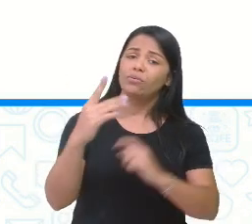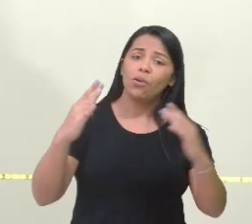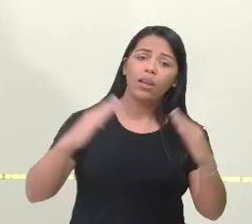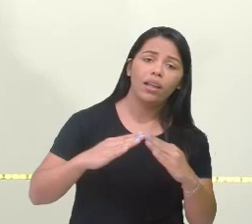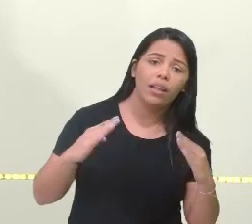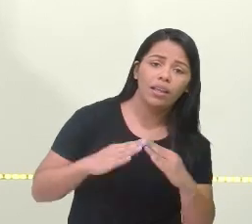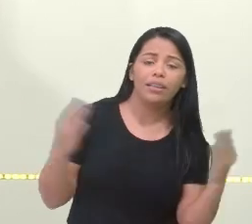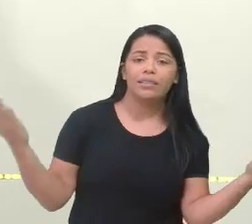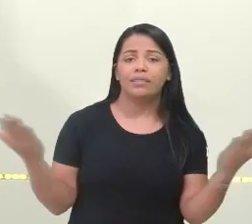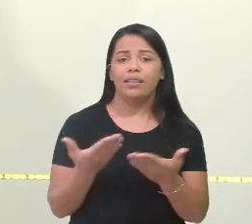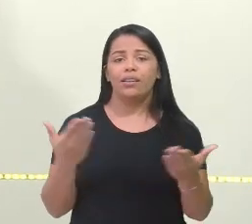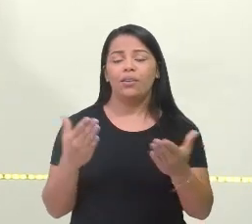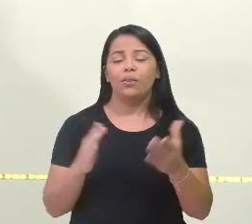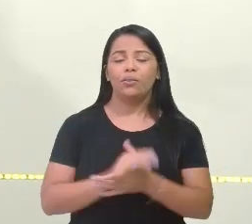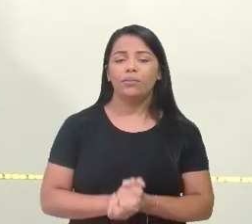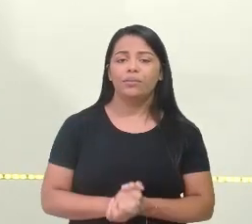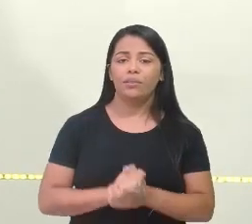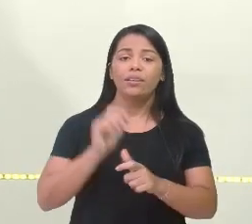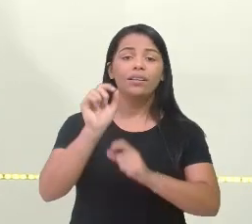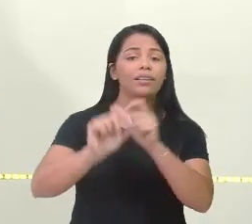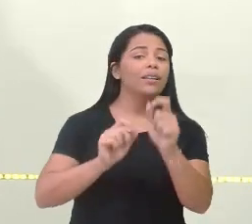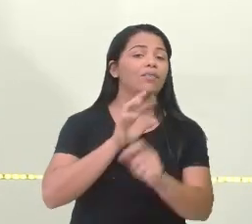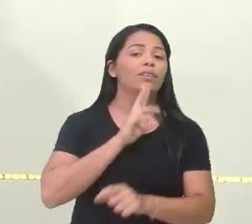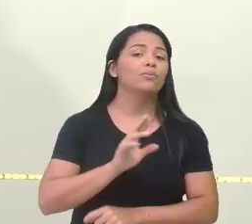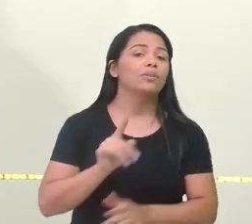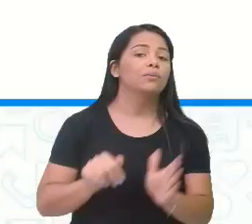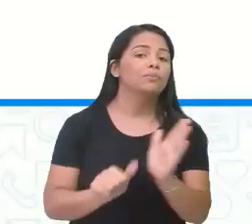quem é que vai responder primeiro? Conta aí para mim.